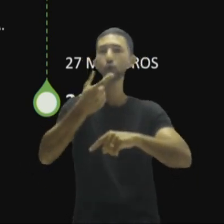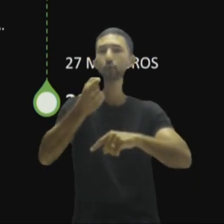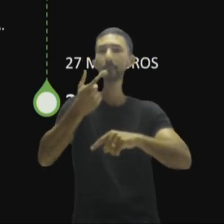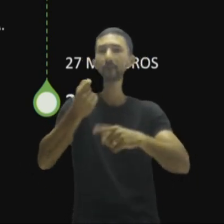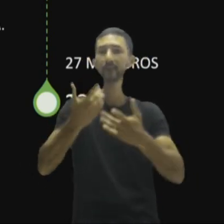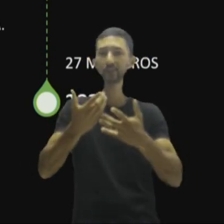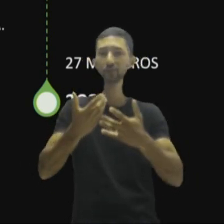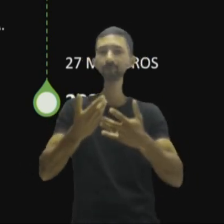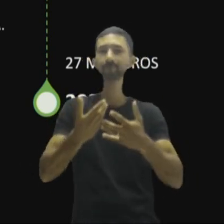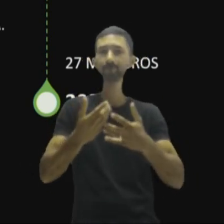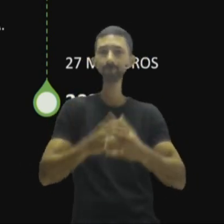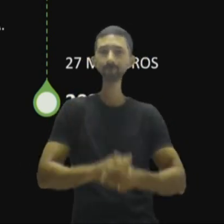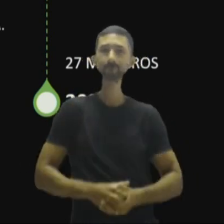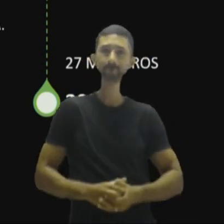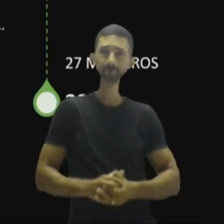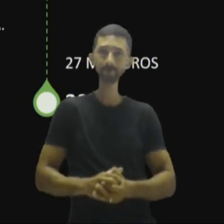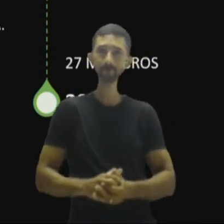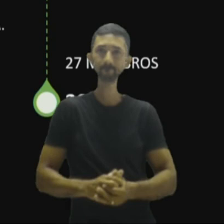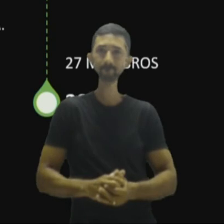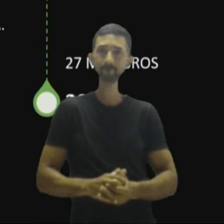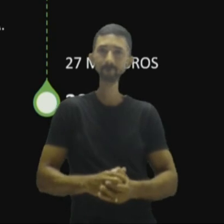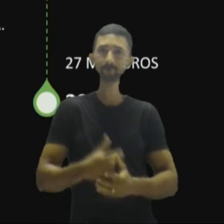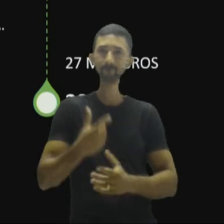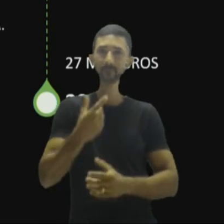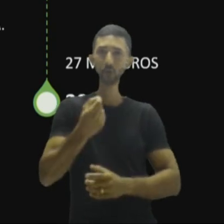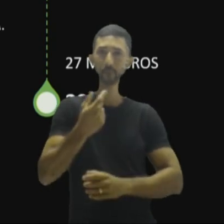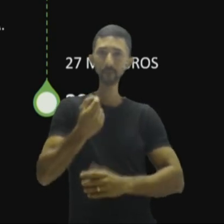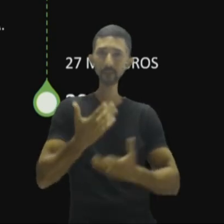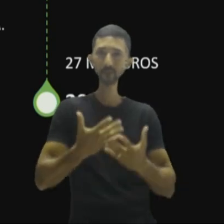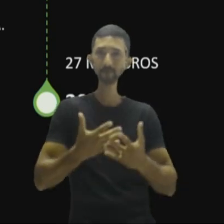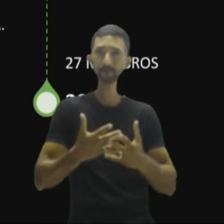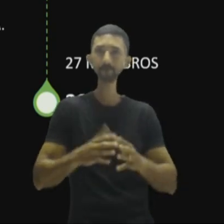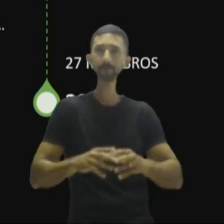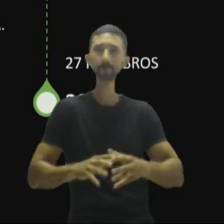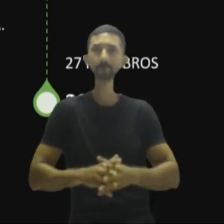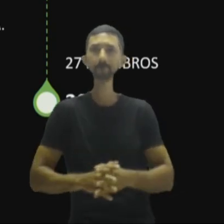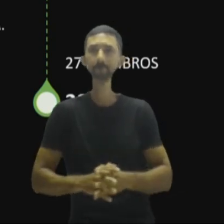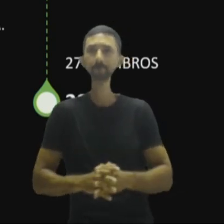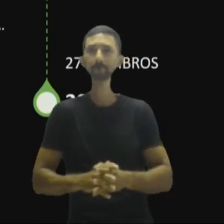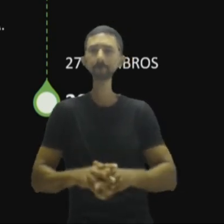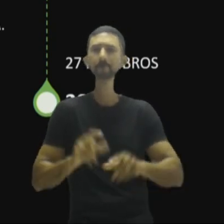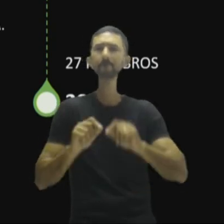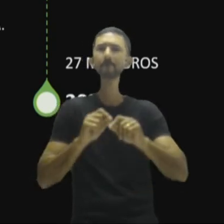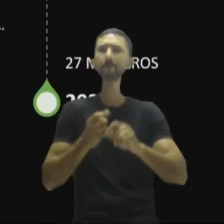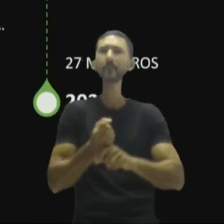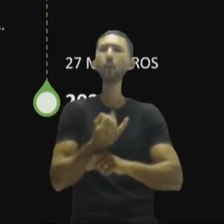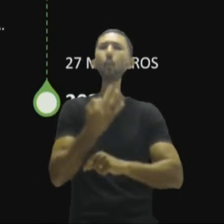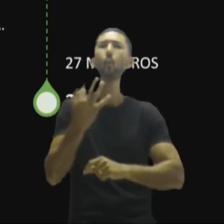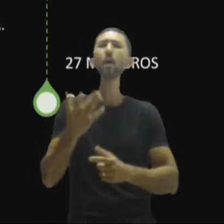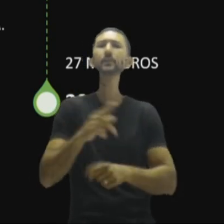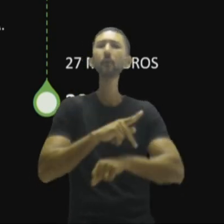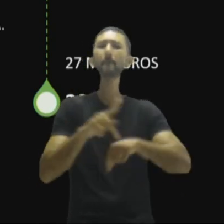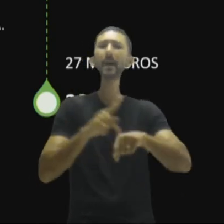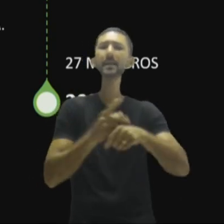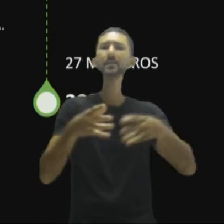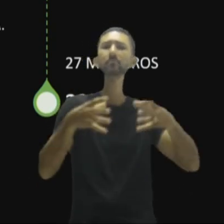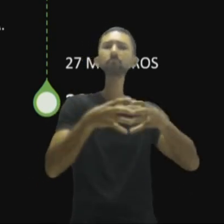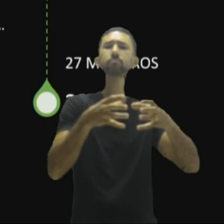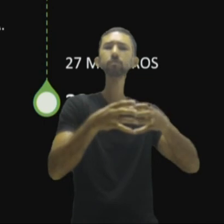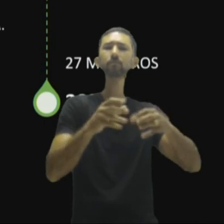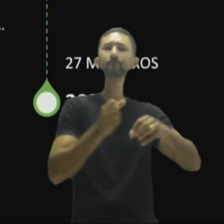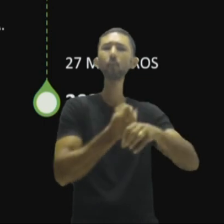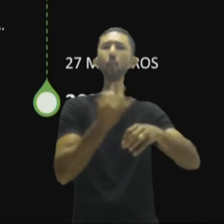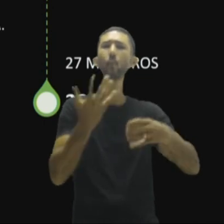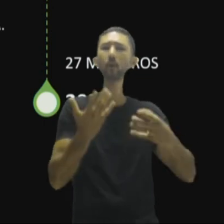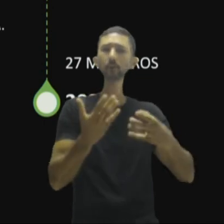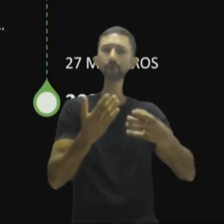em 31 de janeiro de 2020. Então, gente, quantos países ficaram? Eram 28,